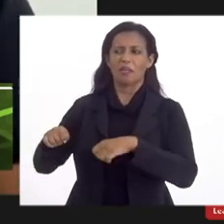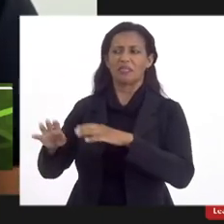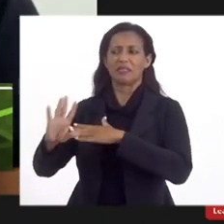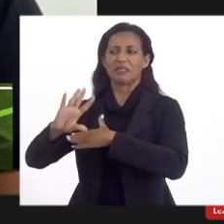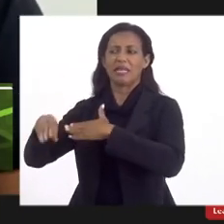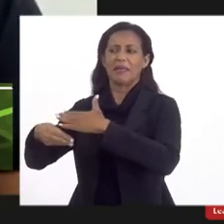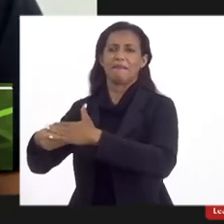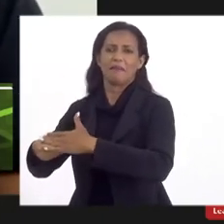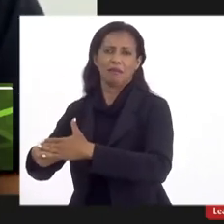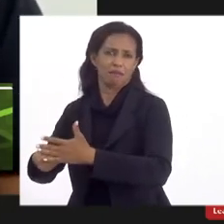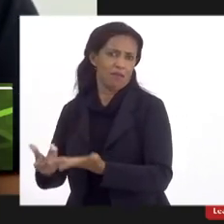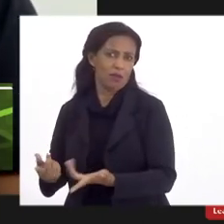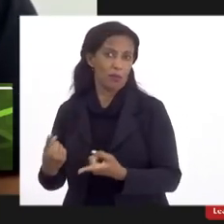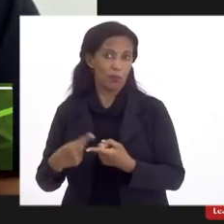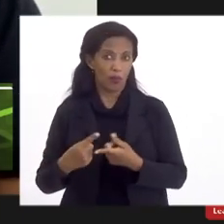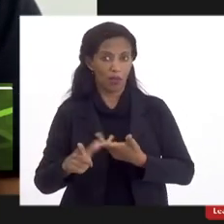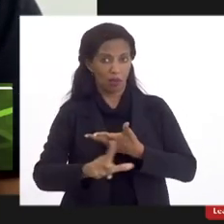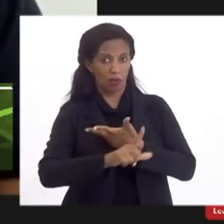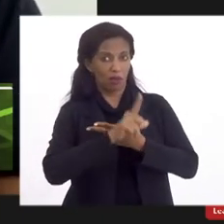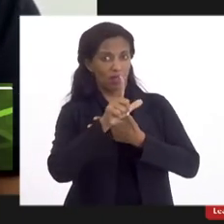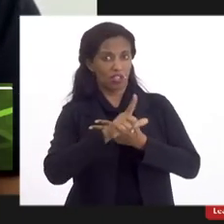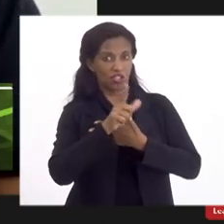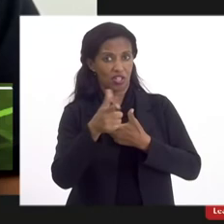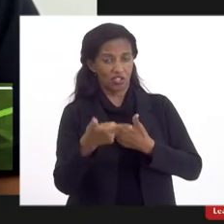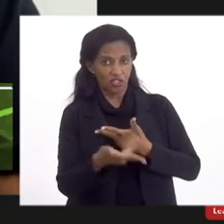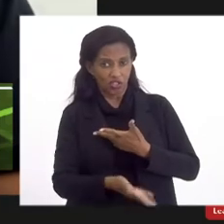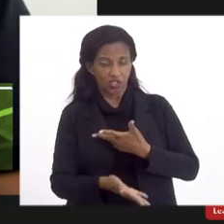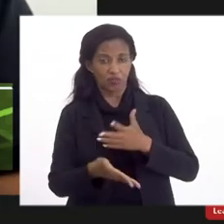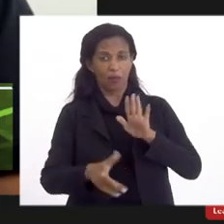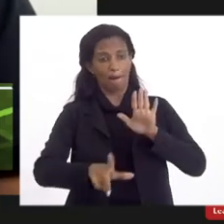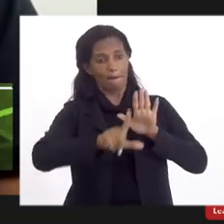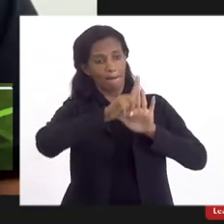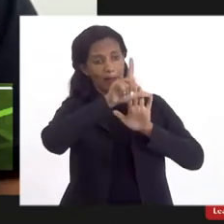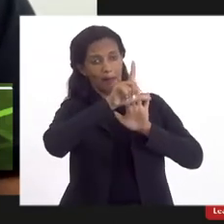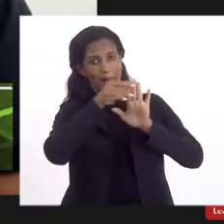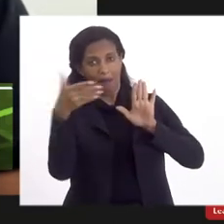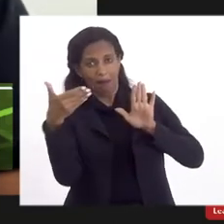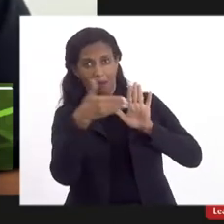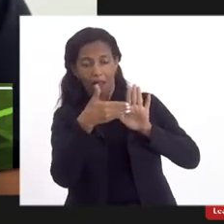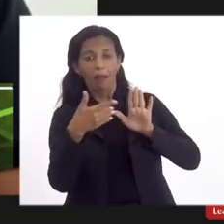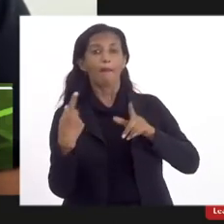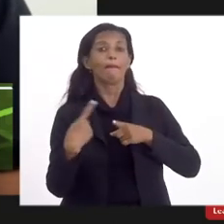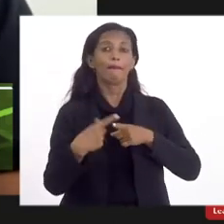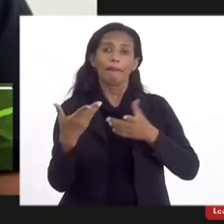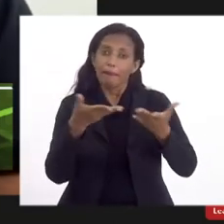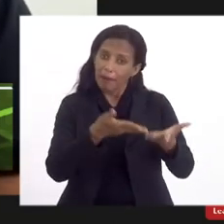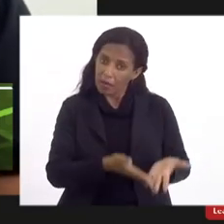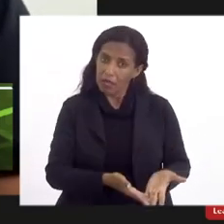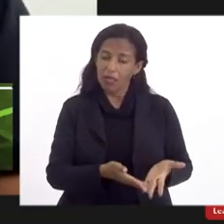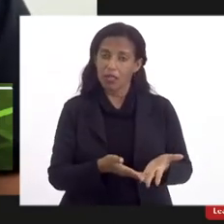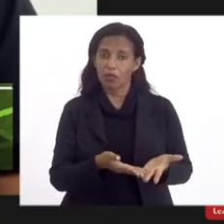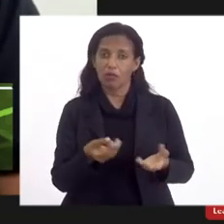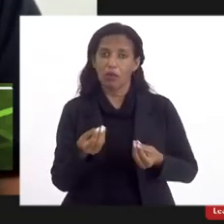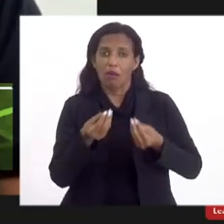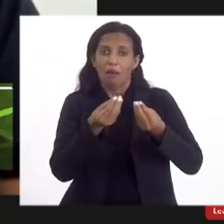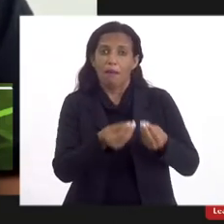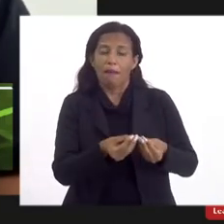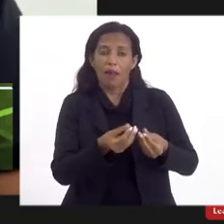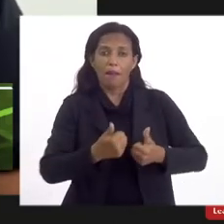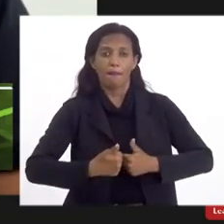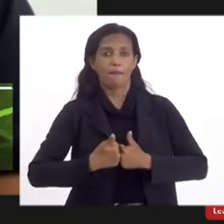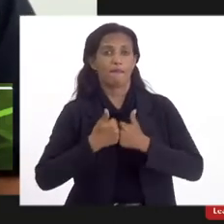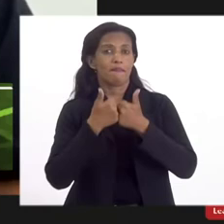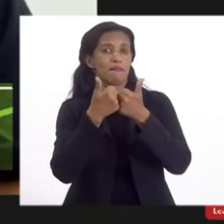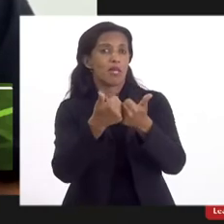porque o legislativo está ali justamente para isso né para dar robustez